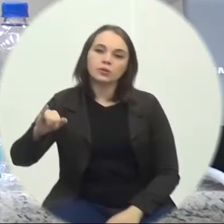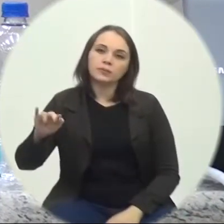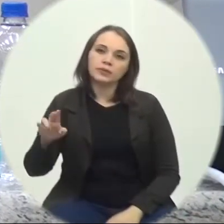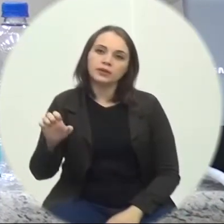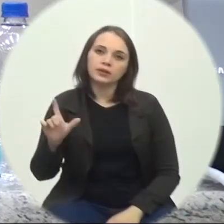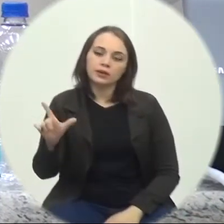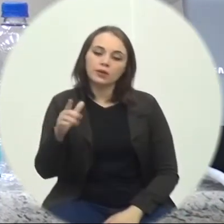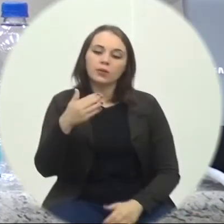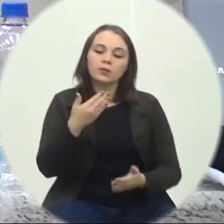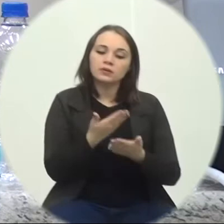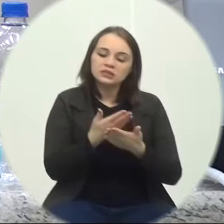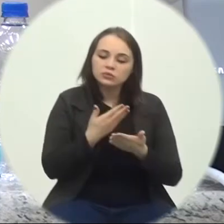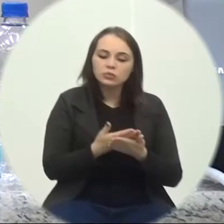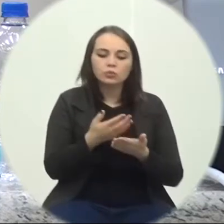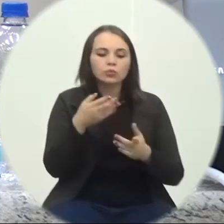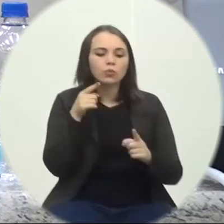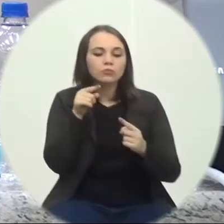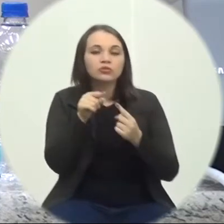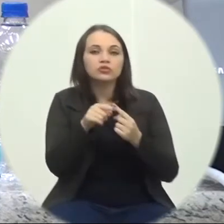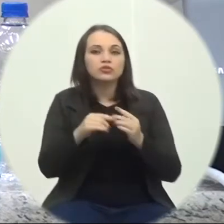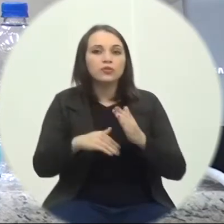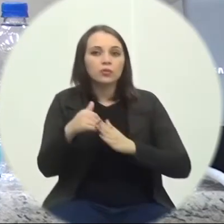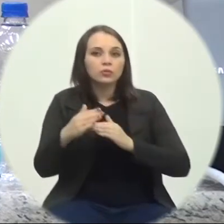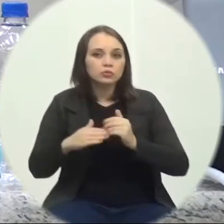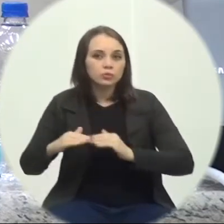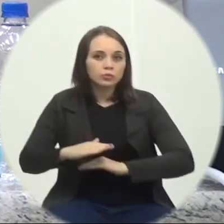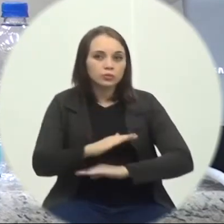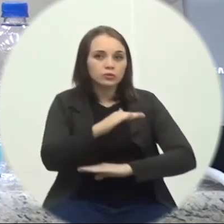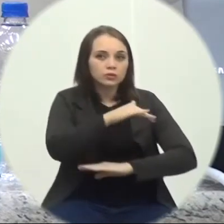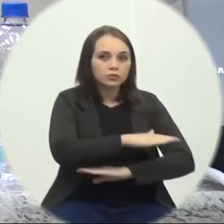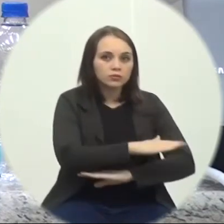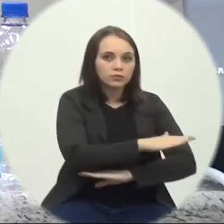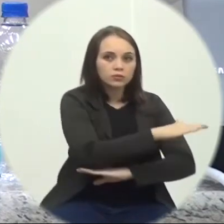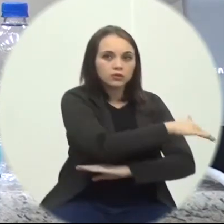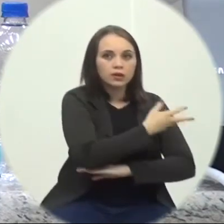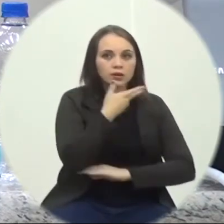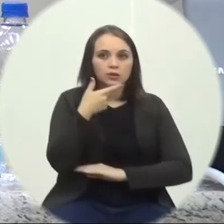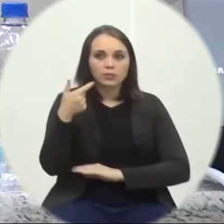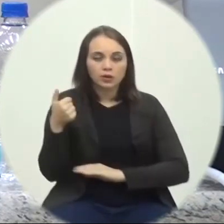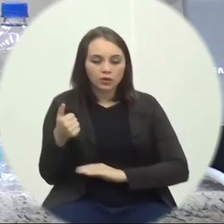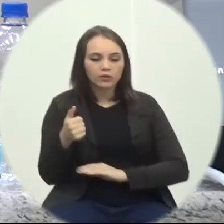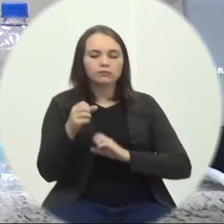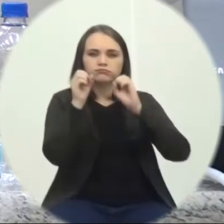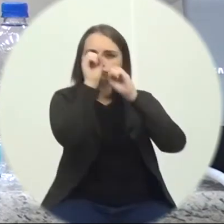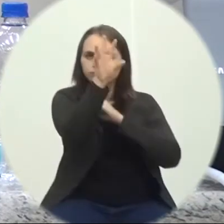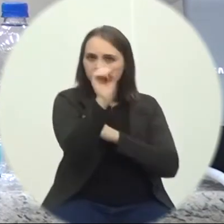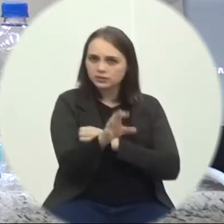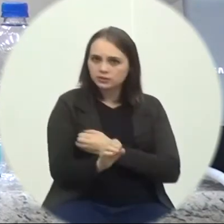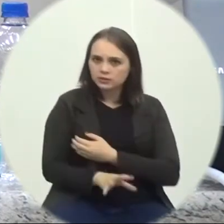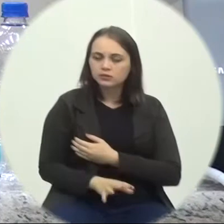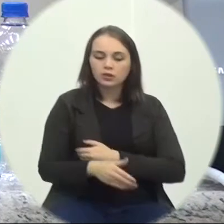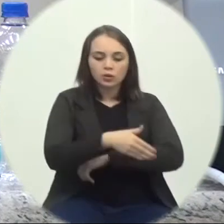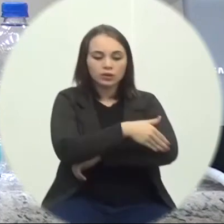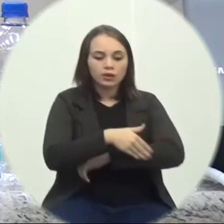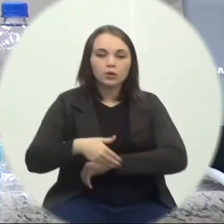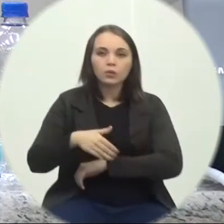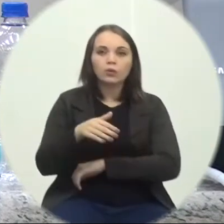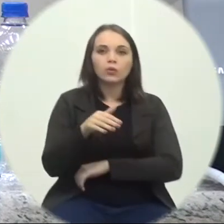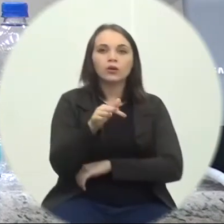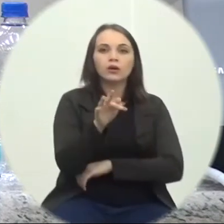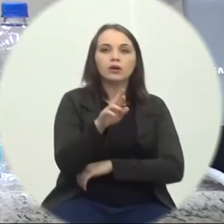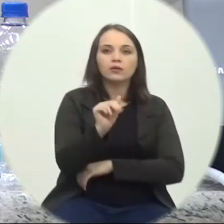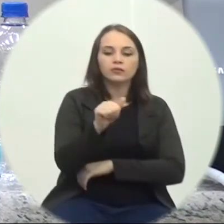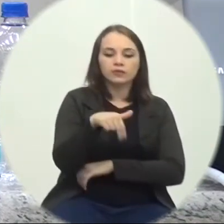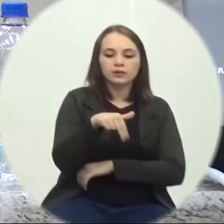Estudos Visando A construção De lombadas E a melhorias De sinalização Nas ruas Francisco Severo Pizete Maria